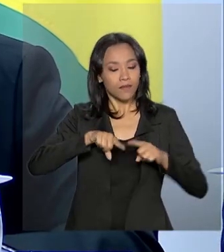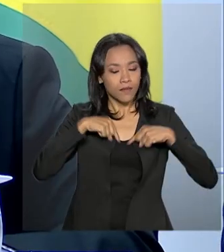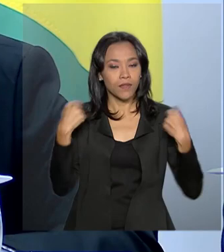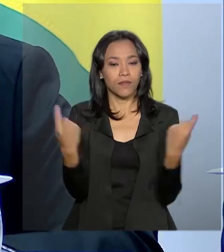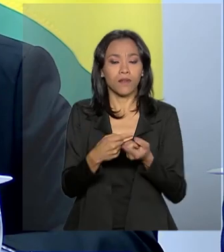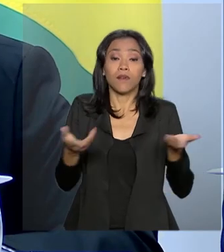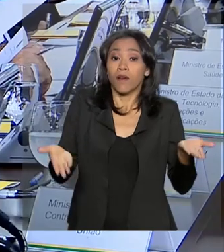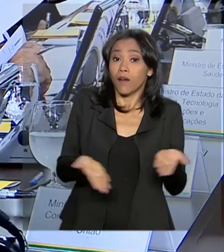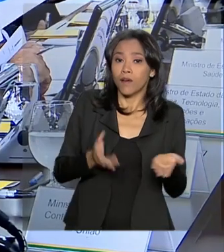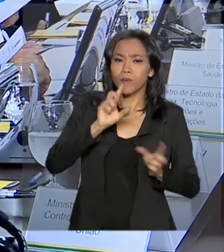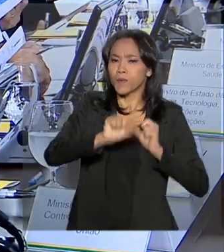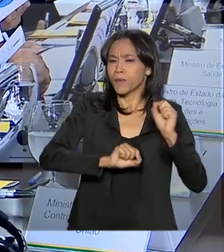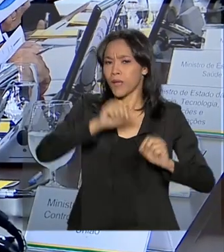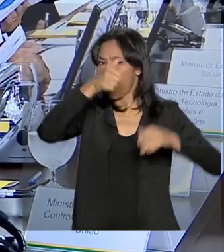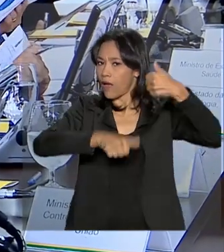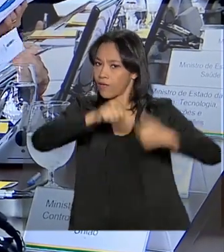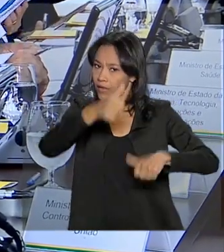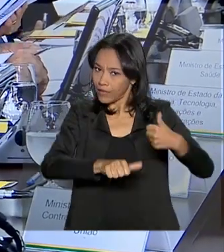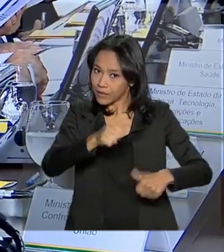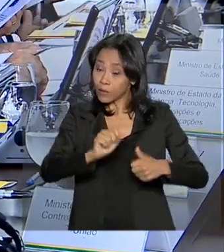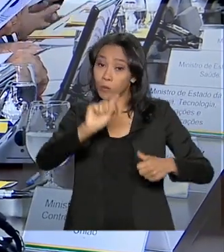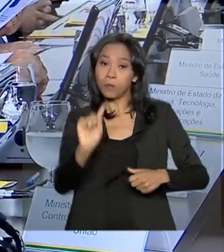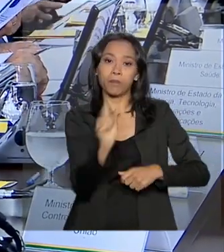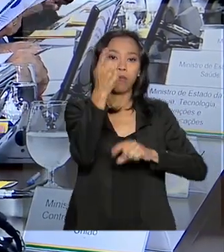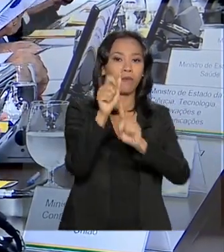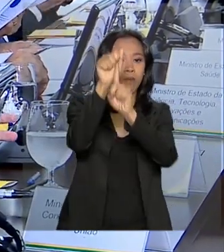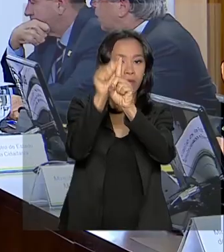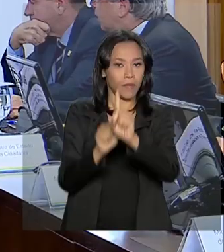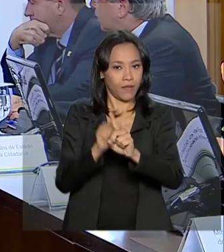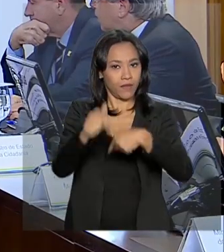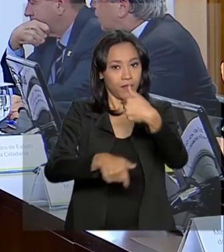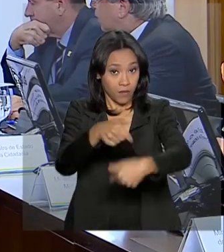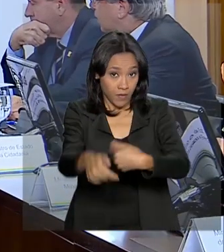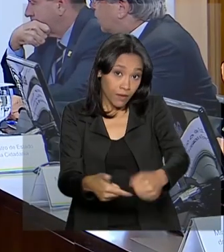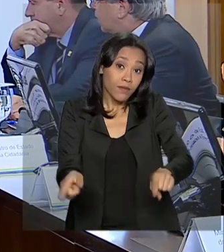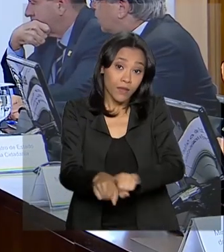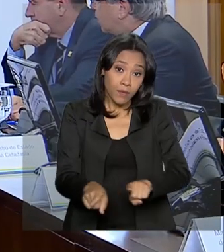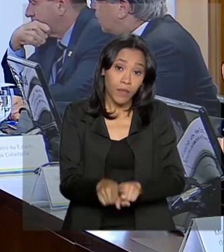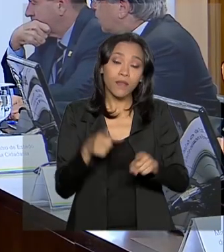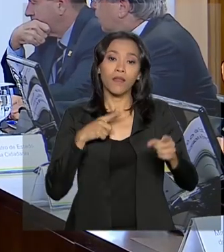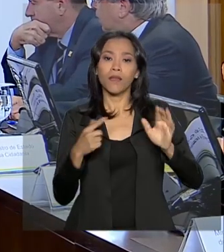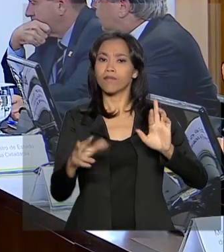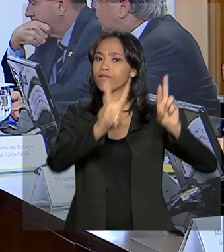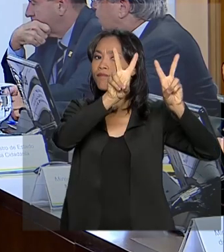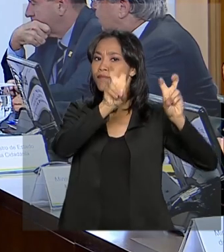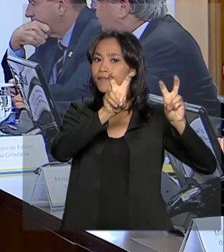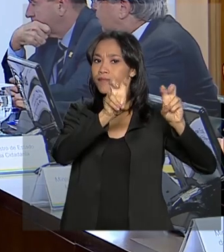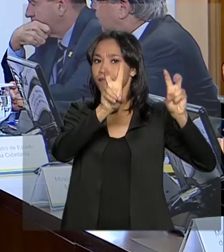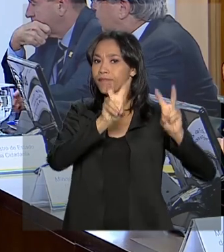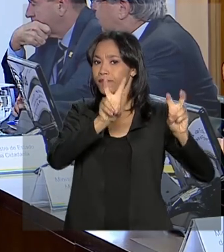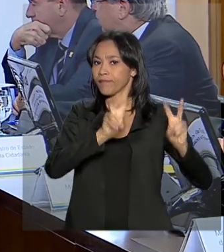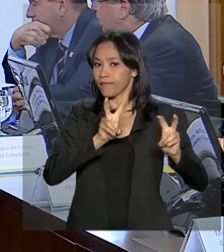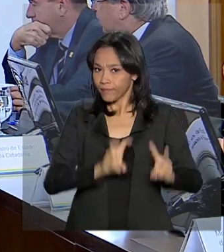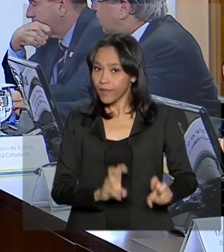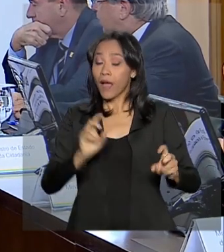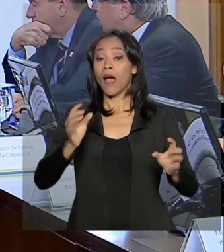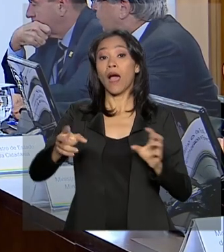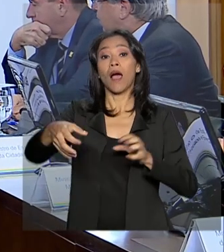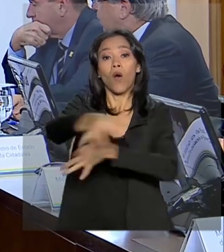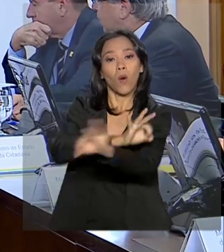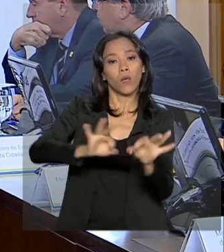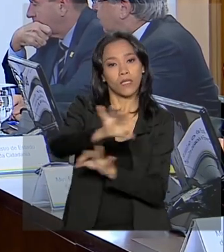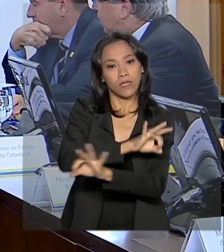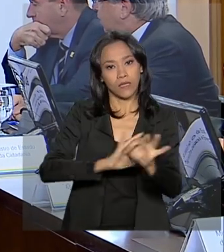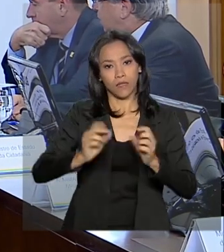de uma avaliação desse primeiro mês de trabalho, também está na pauta a Organização Administrativa do Governo